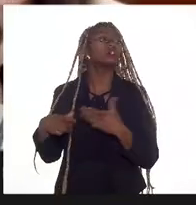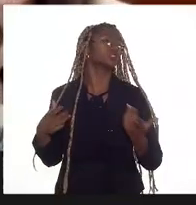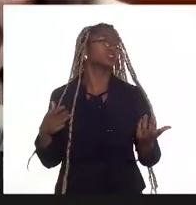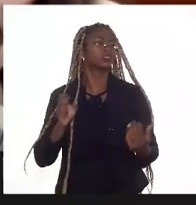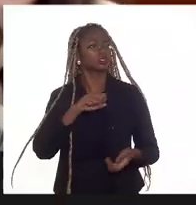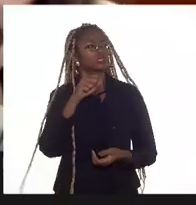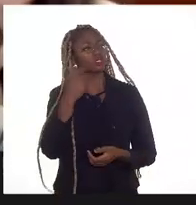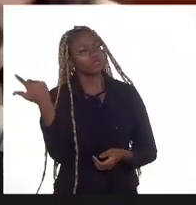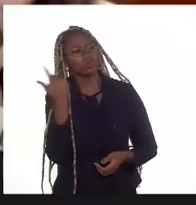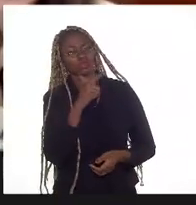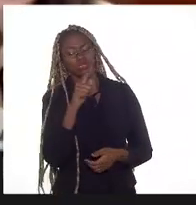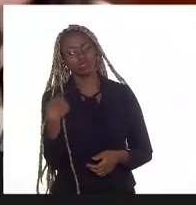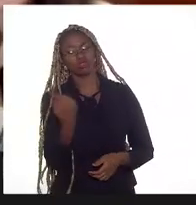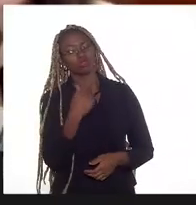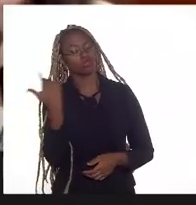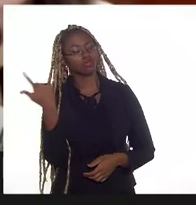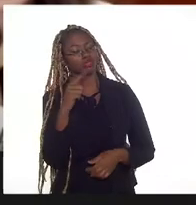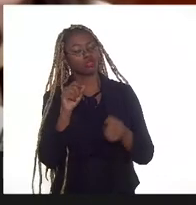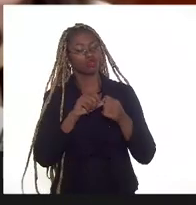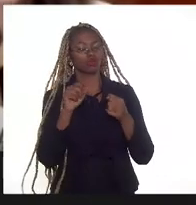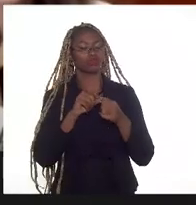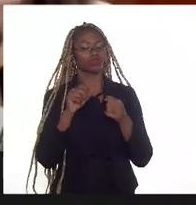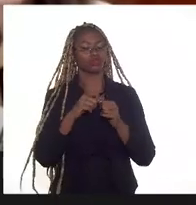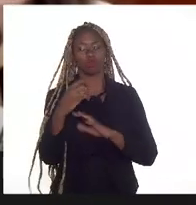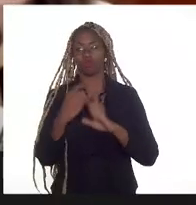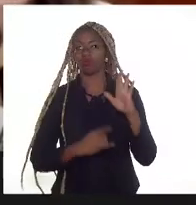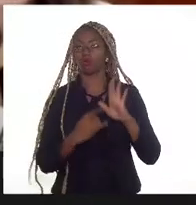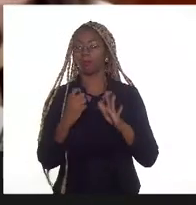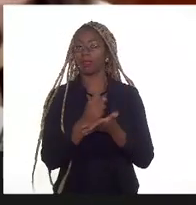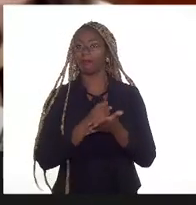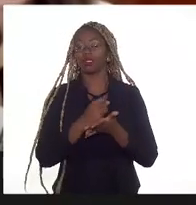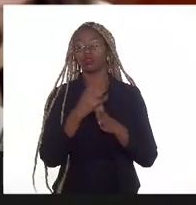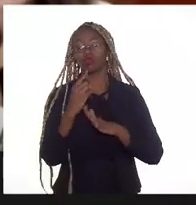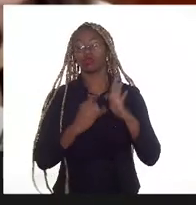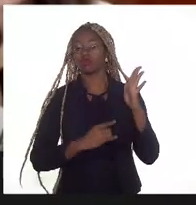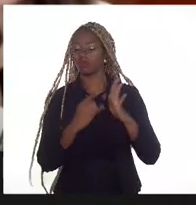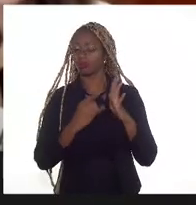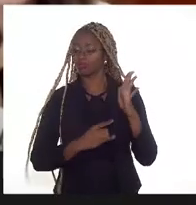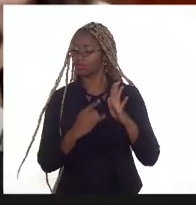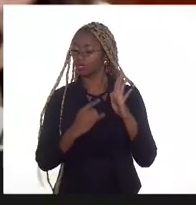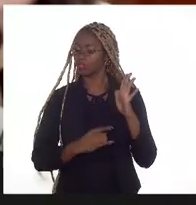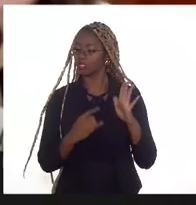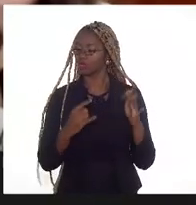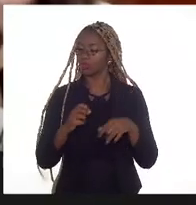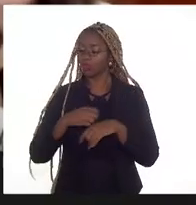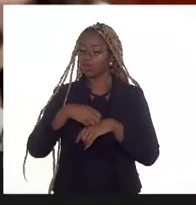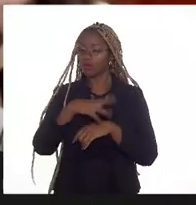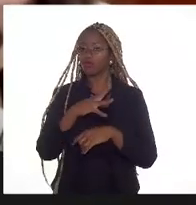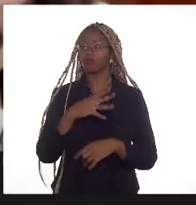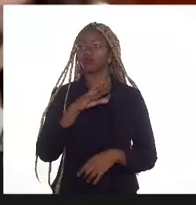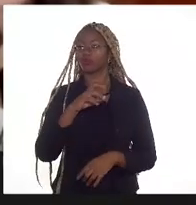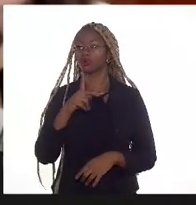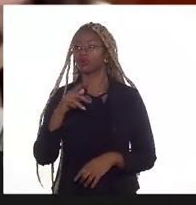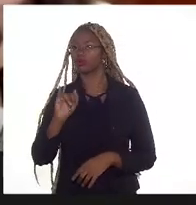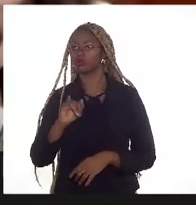gente conseguiria fazer com base no plano de movimento para envio para a CPI.